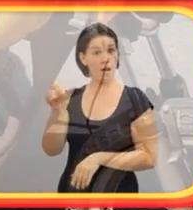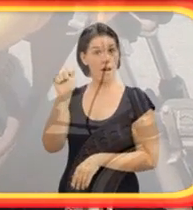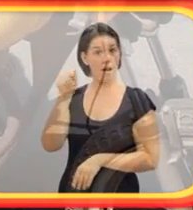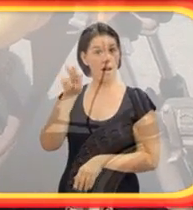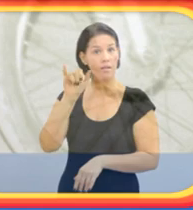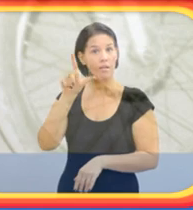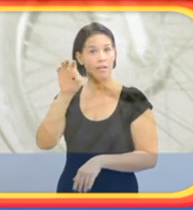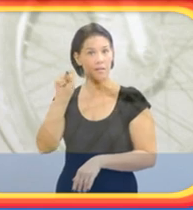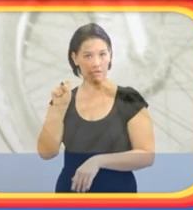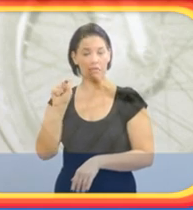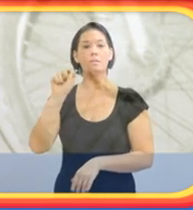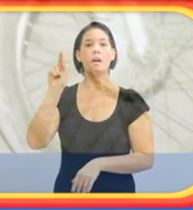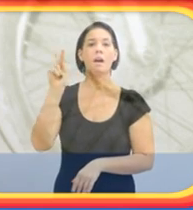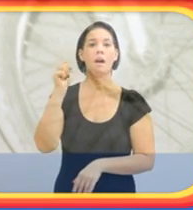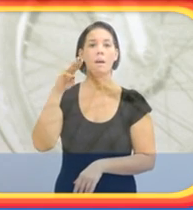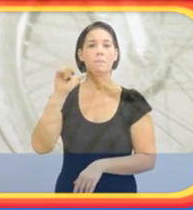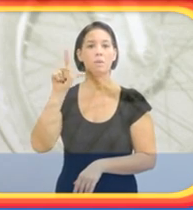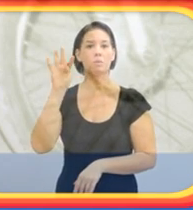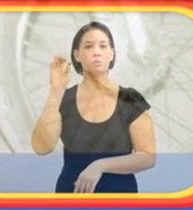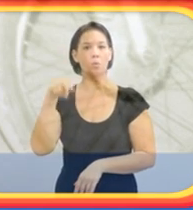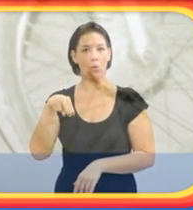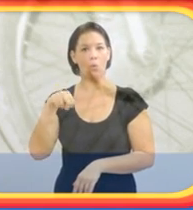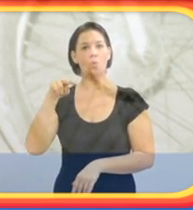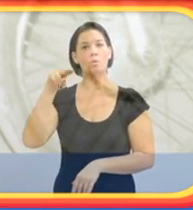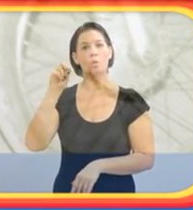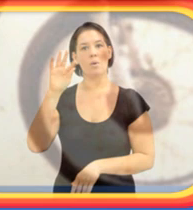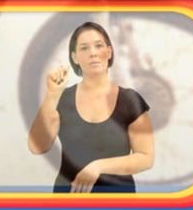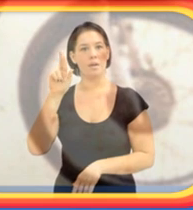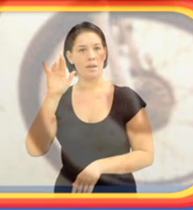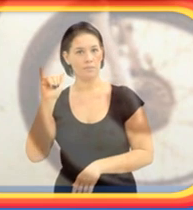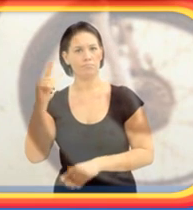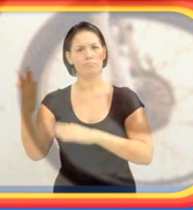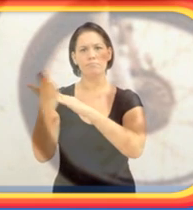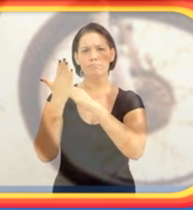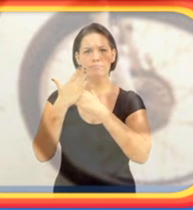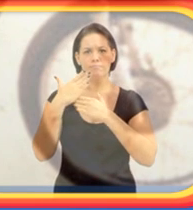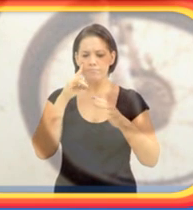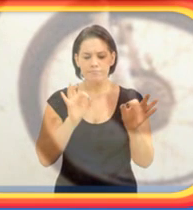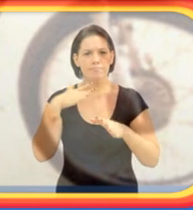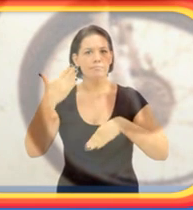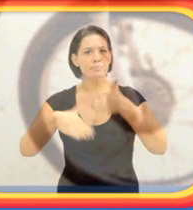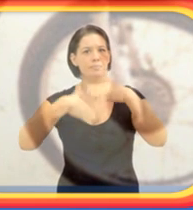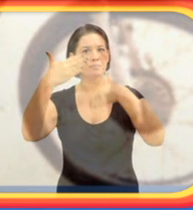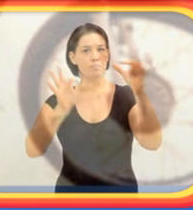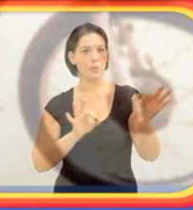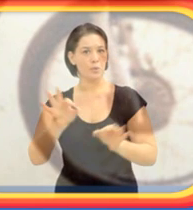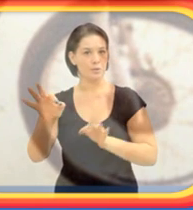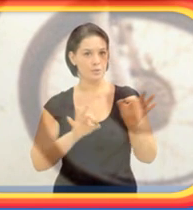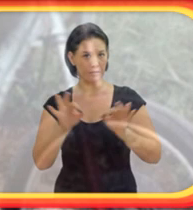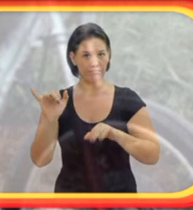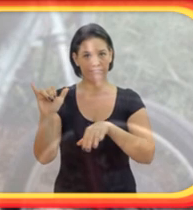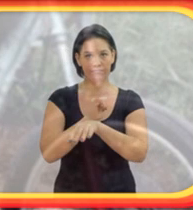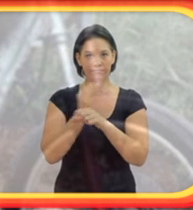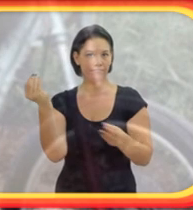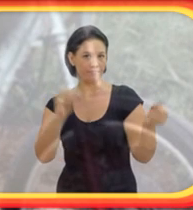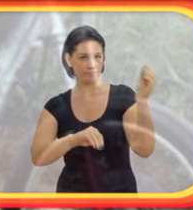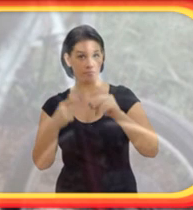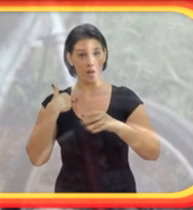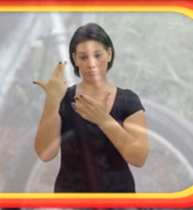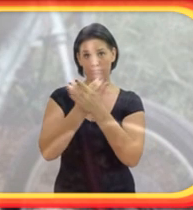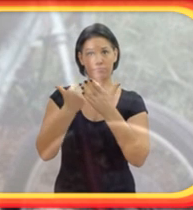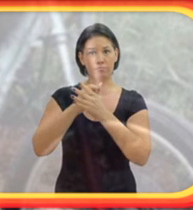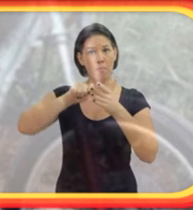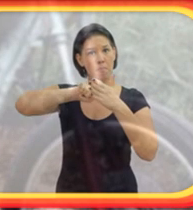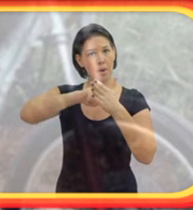que foram aqueles tiram e o Hamilton Notari, que me ajudaram a desenvolver o projeto e botar em prática. Eu desenhei